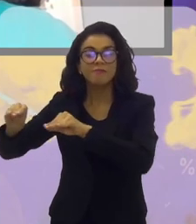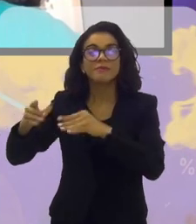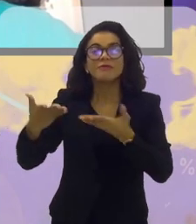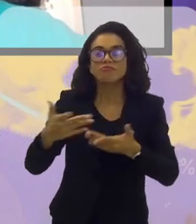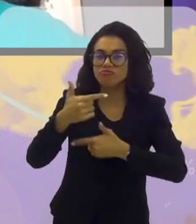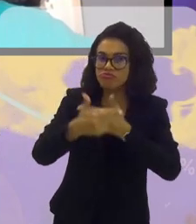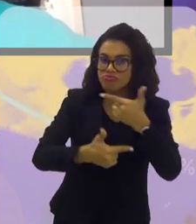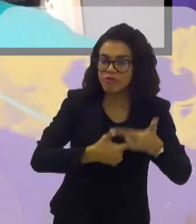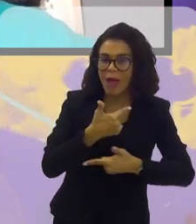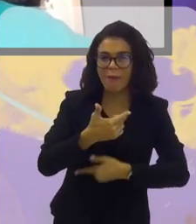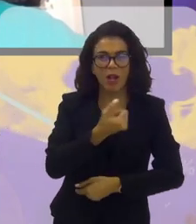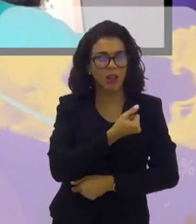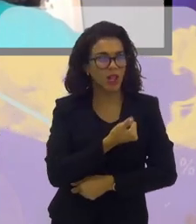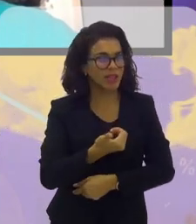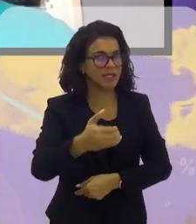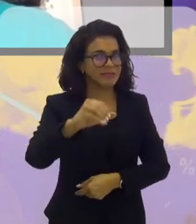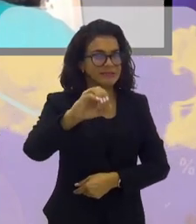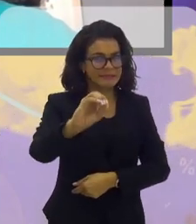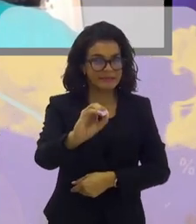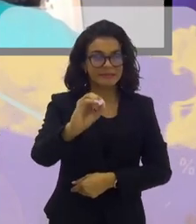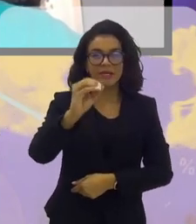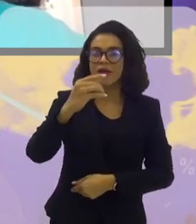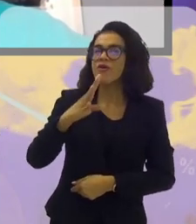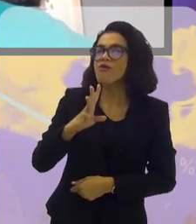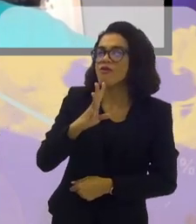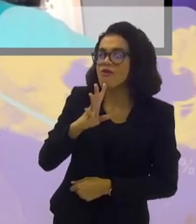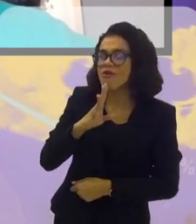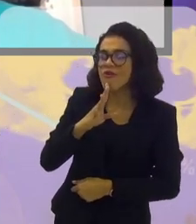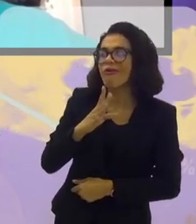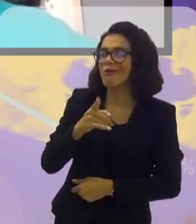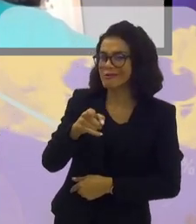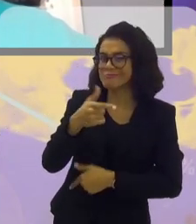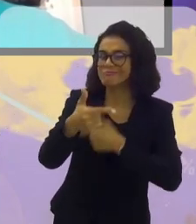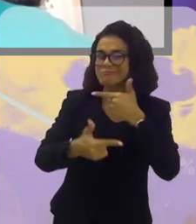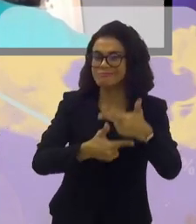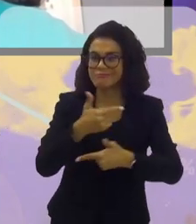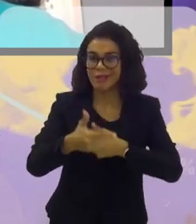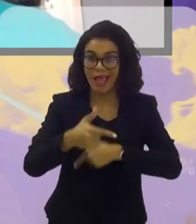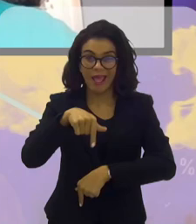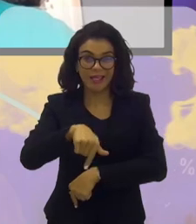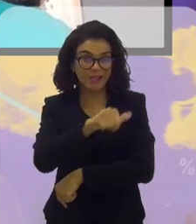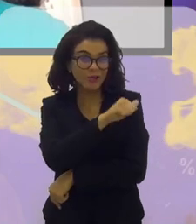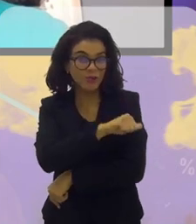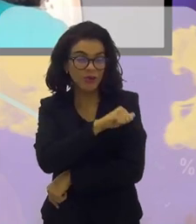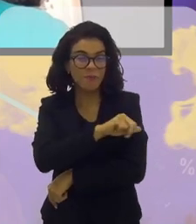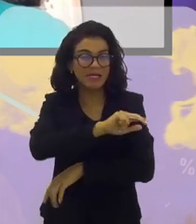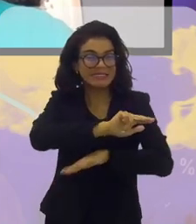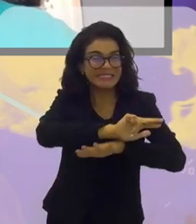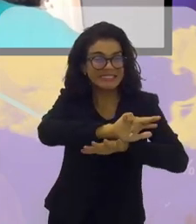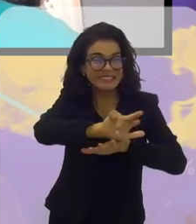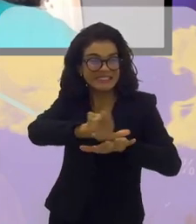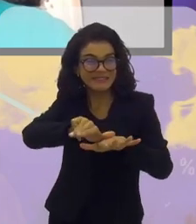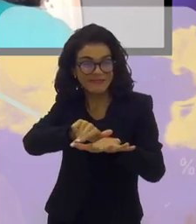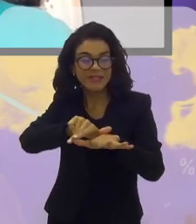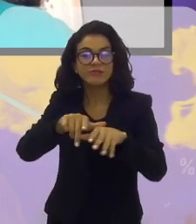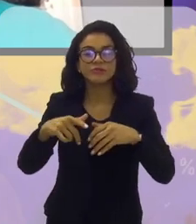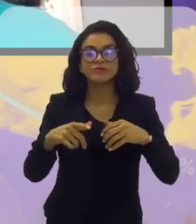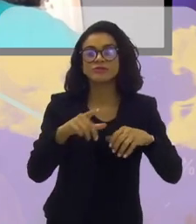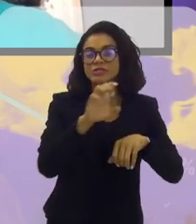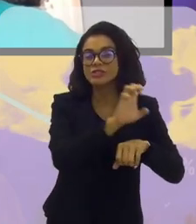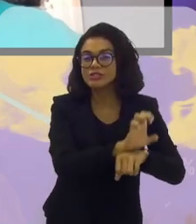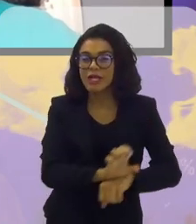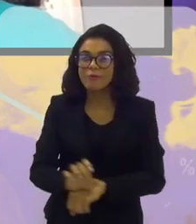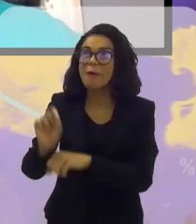trabalho de nota 10, porque eu conheço o seu trabalho, não só aqui no Rio de Janeiro, mas em diversos estados do